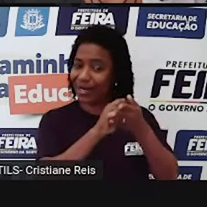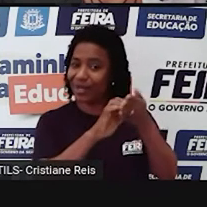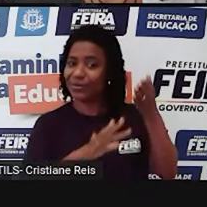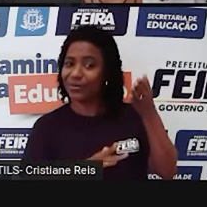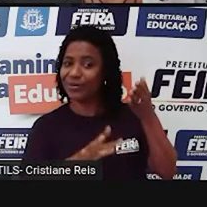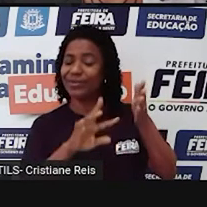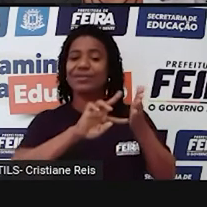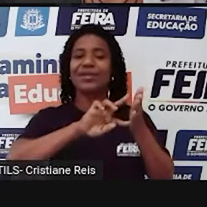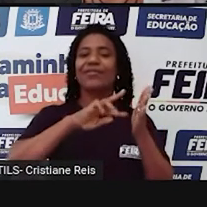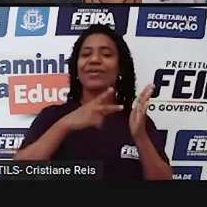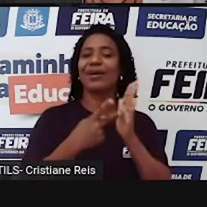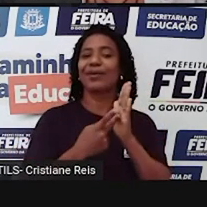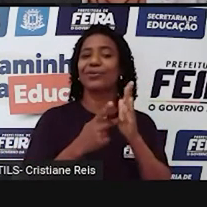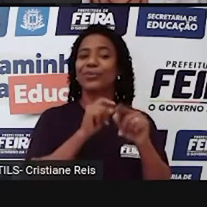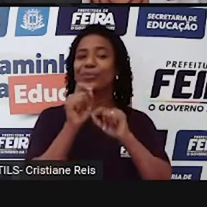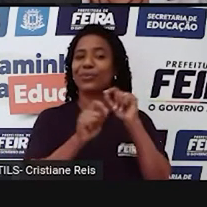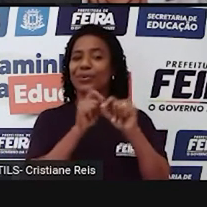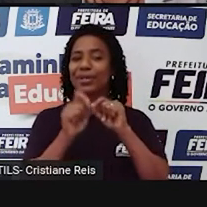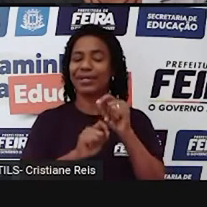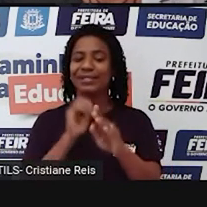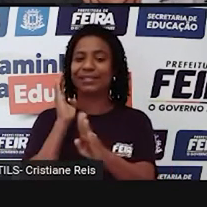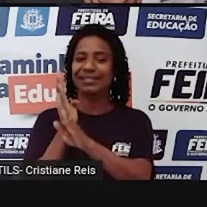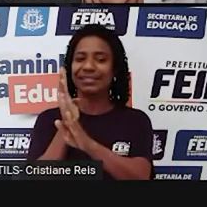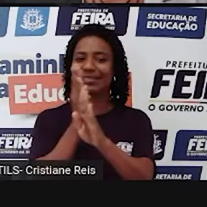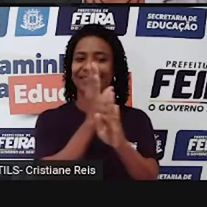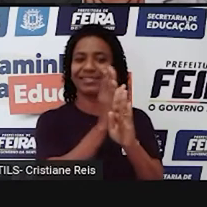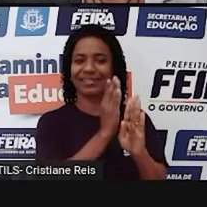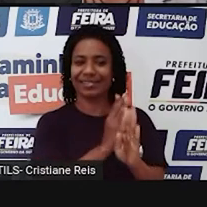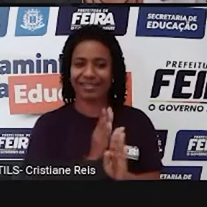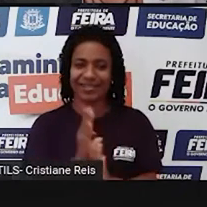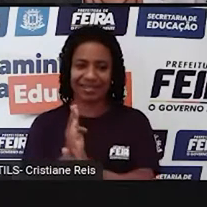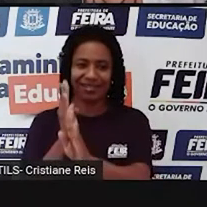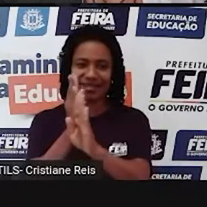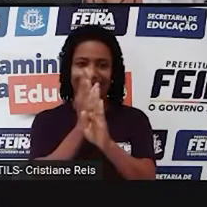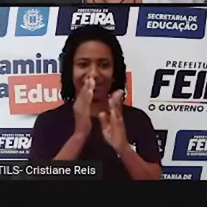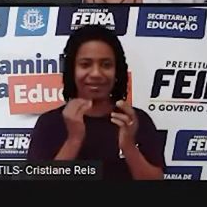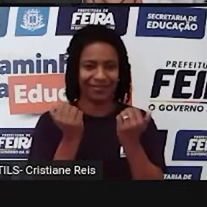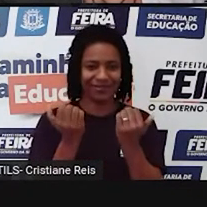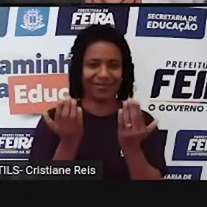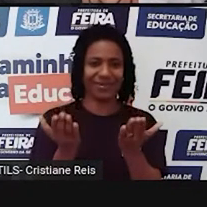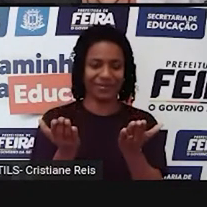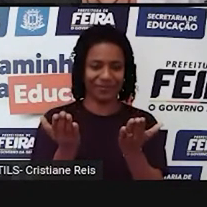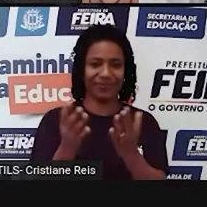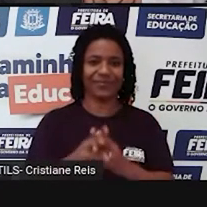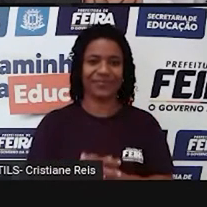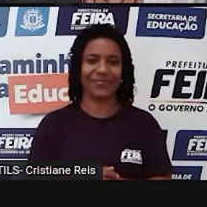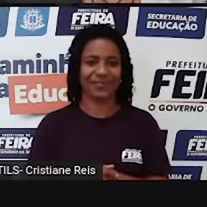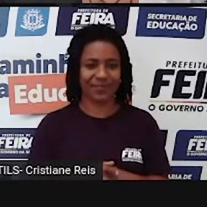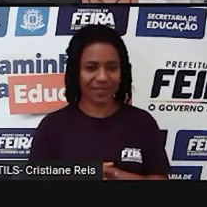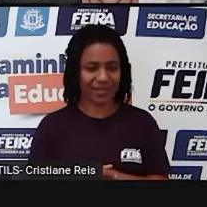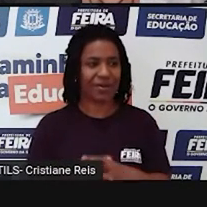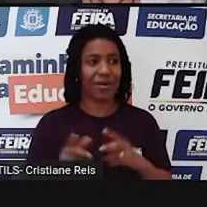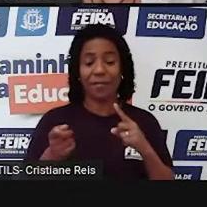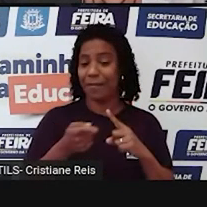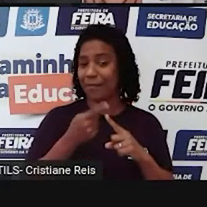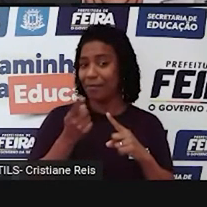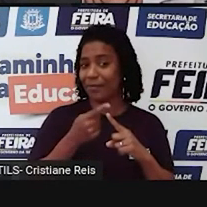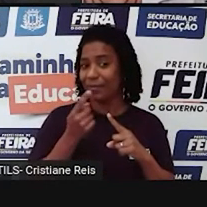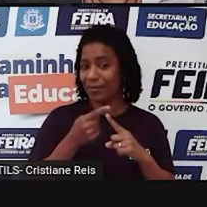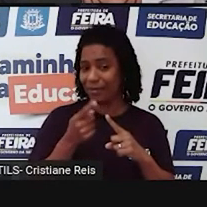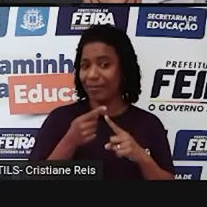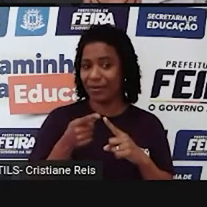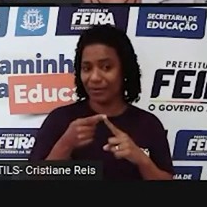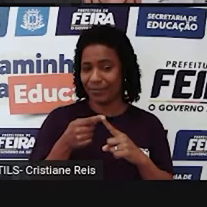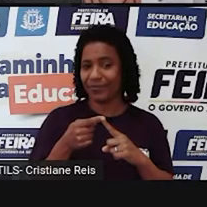significado das palavras em cada situação que será colocada aqui Primeira situação A